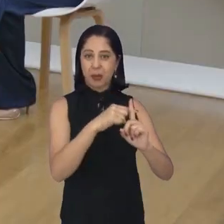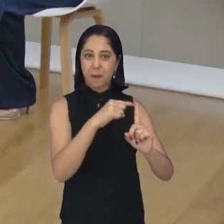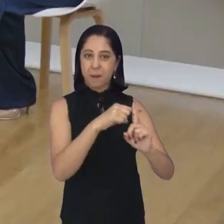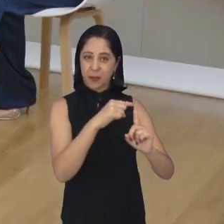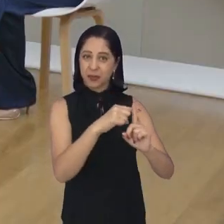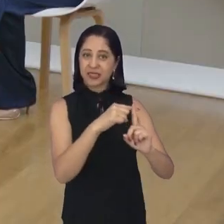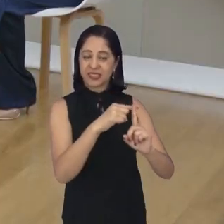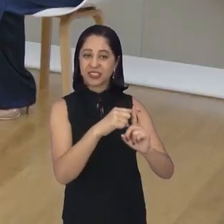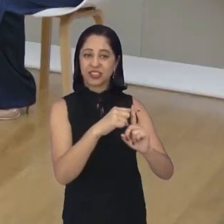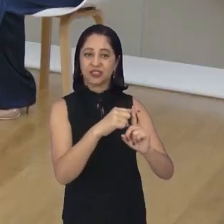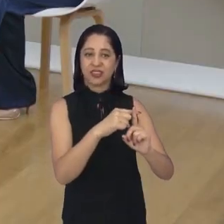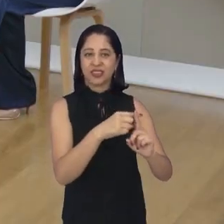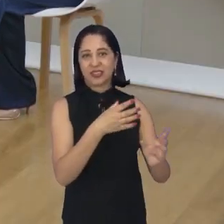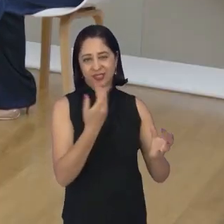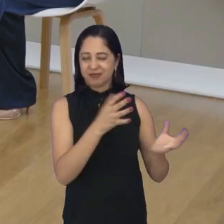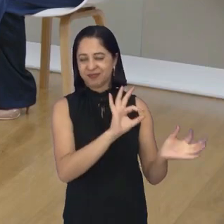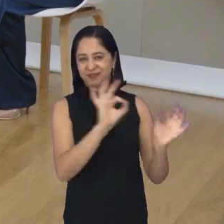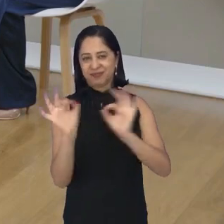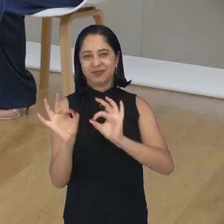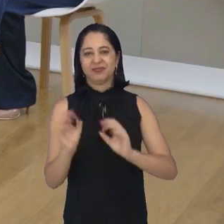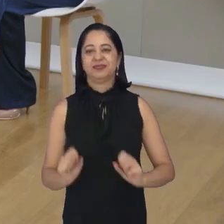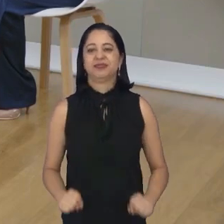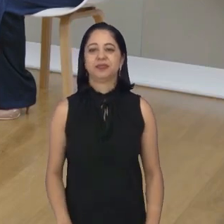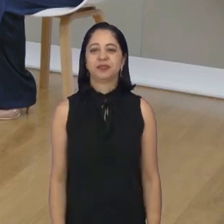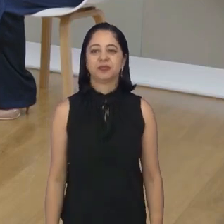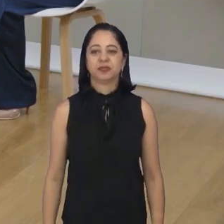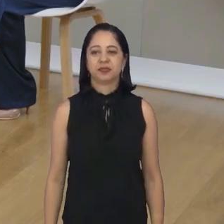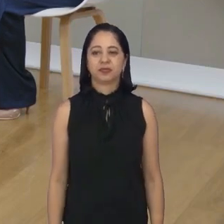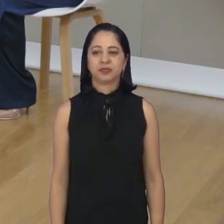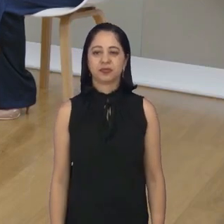os indícios da educação positiva. Vamos conferir? Vamos lá.